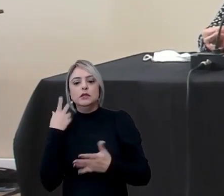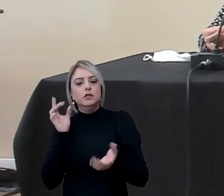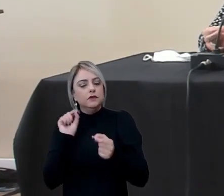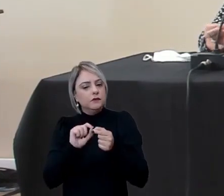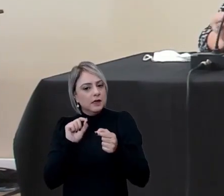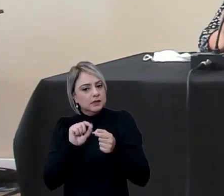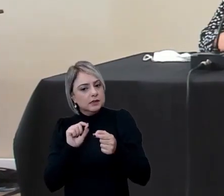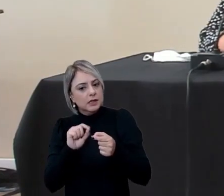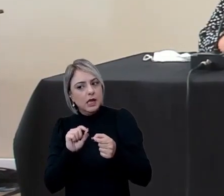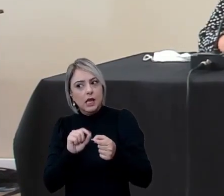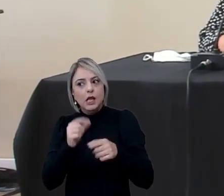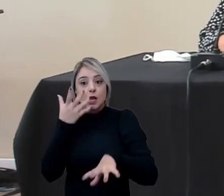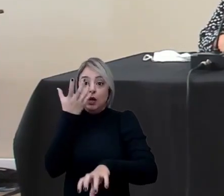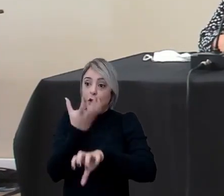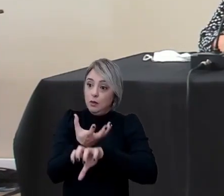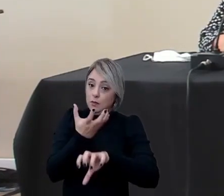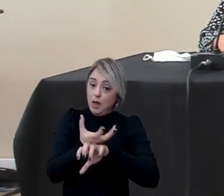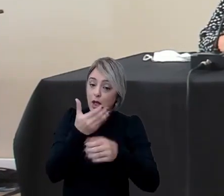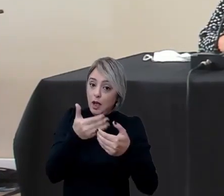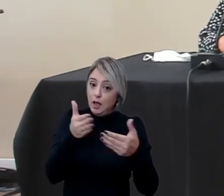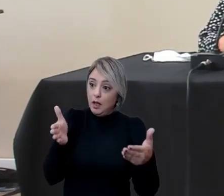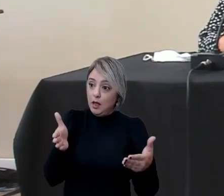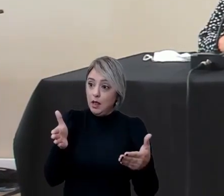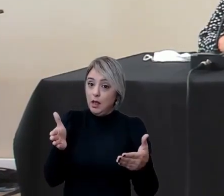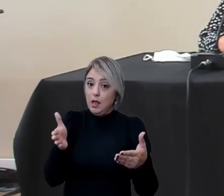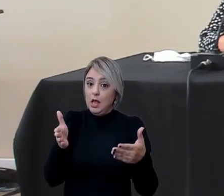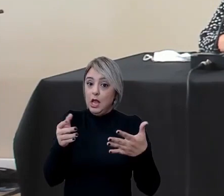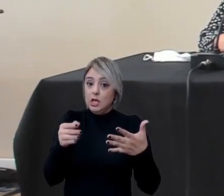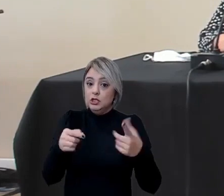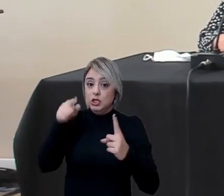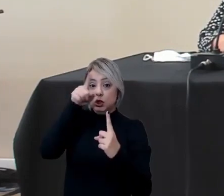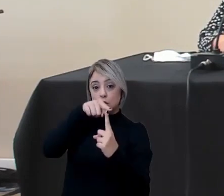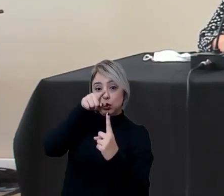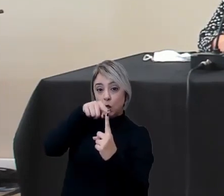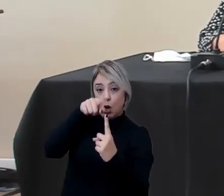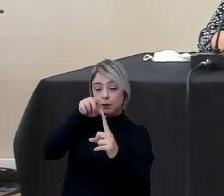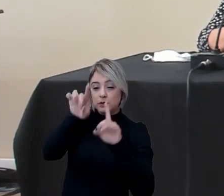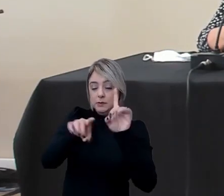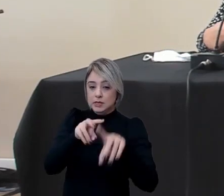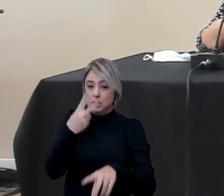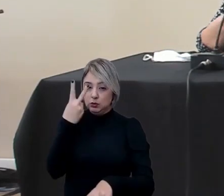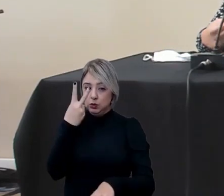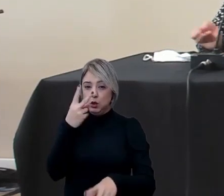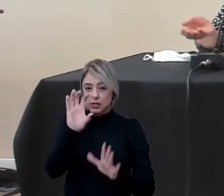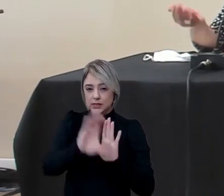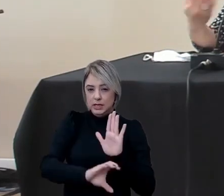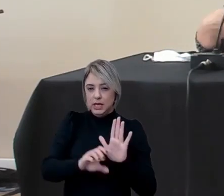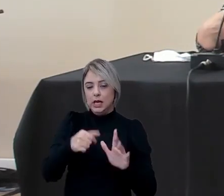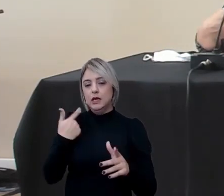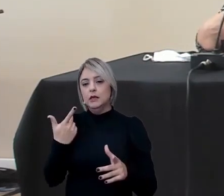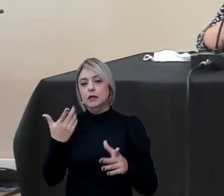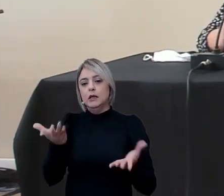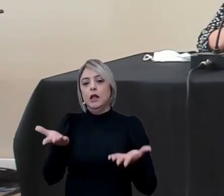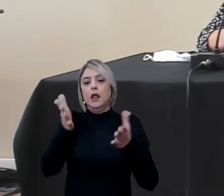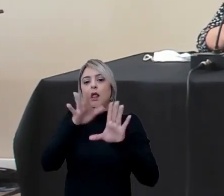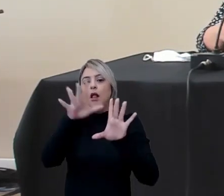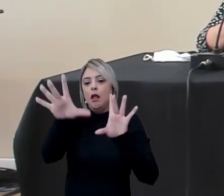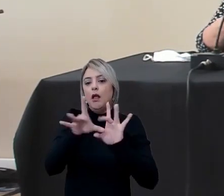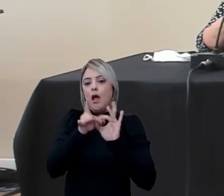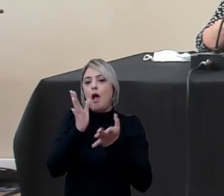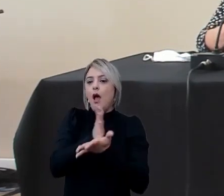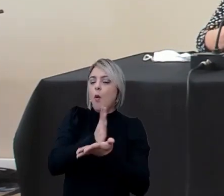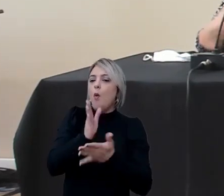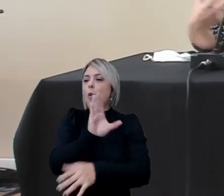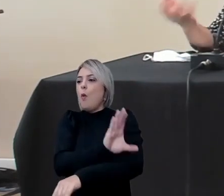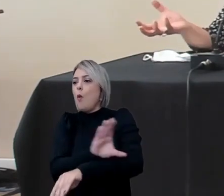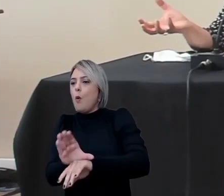realização de uma disciplina que foi aberta de tópicos especiais com até dois créditos integralizando algum